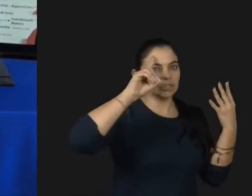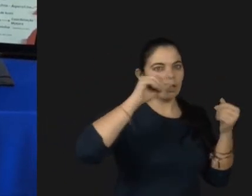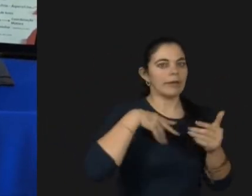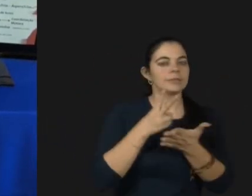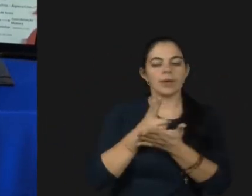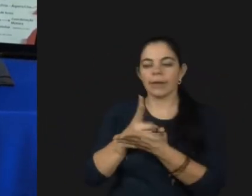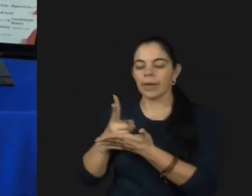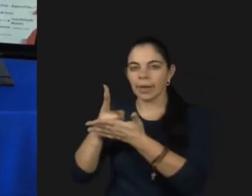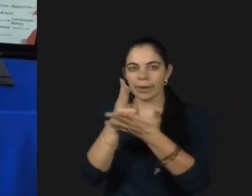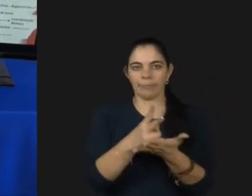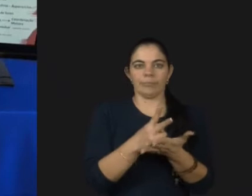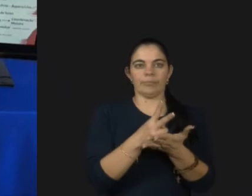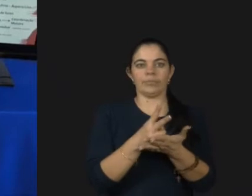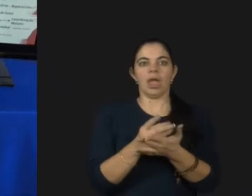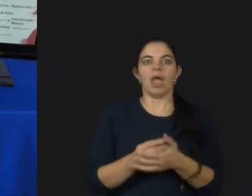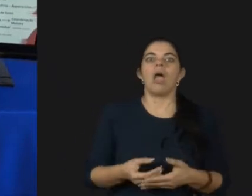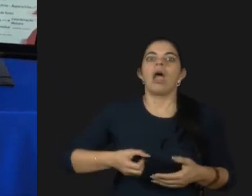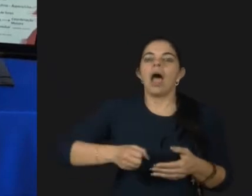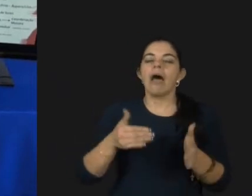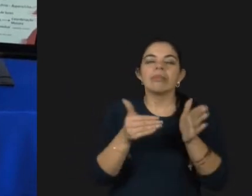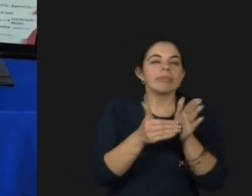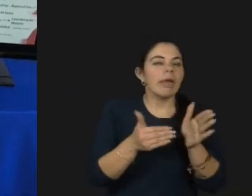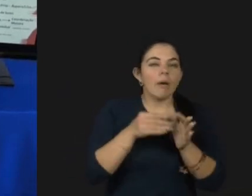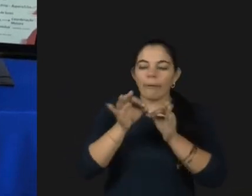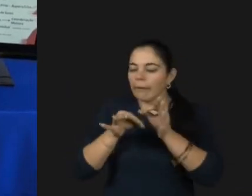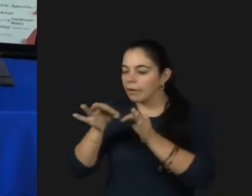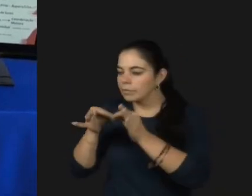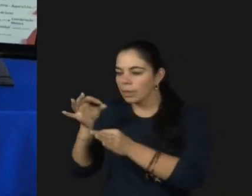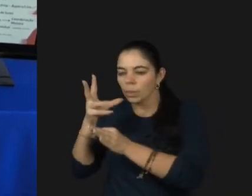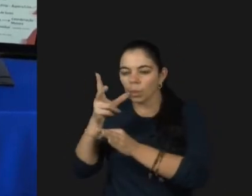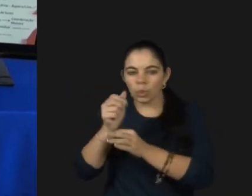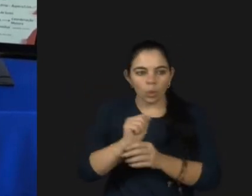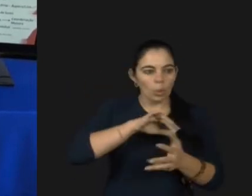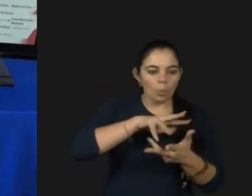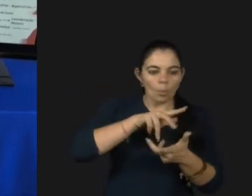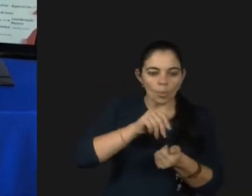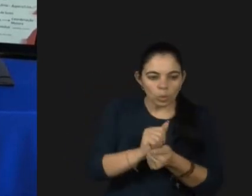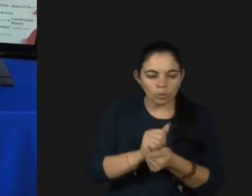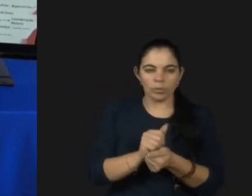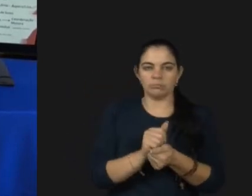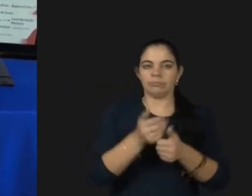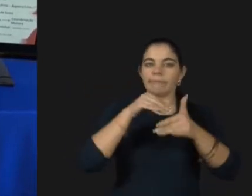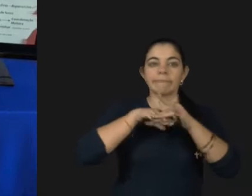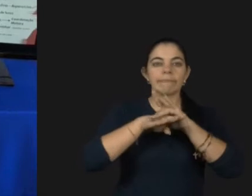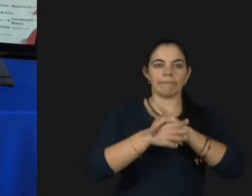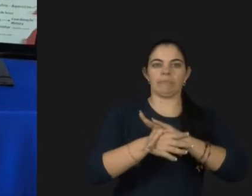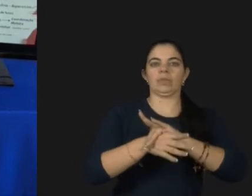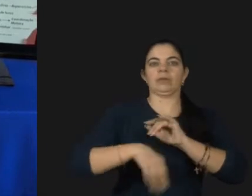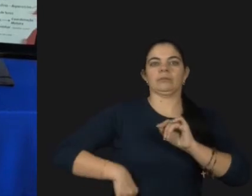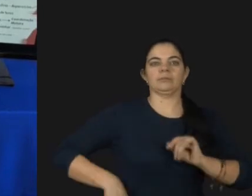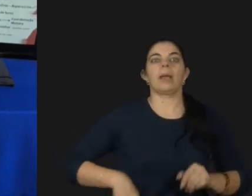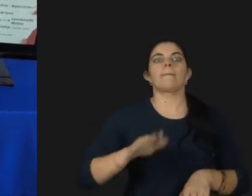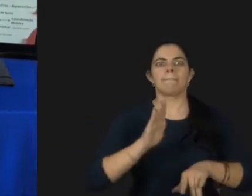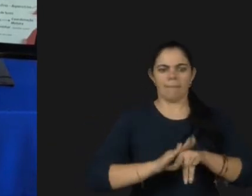Ao fim, estávamos gastando oito horas nessa preparação para lidar com o mundo típico. Mais uma vez, chamaram-nos de